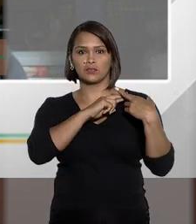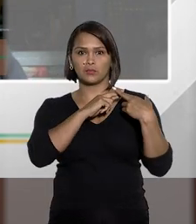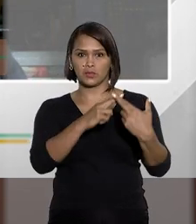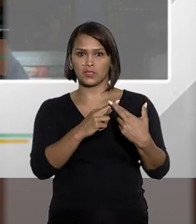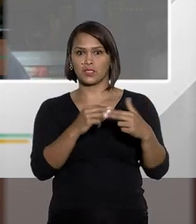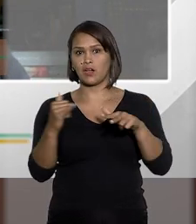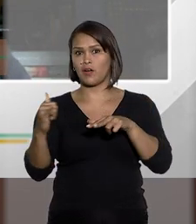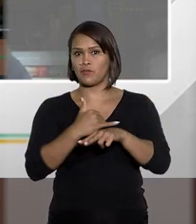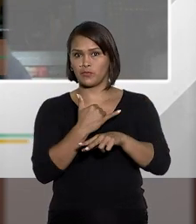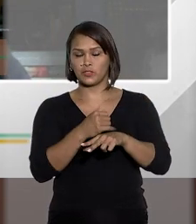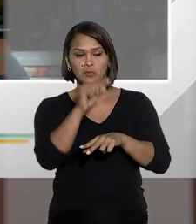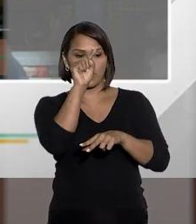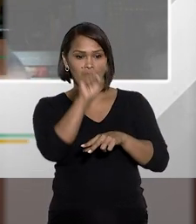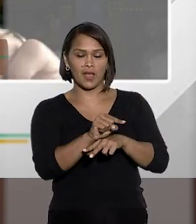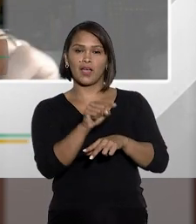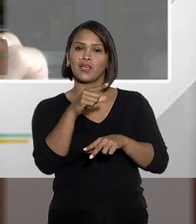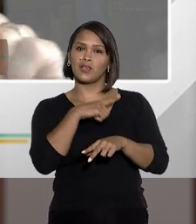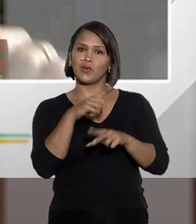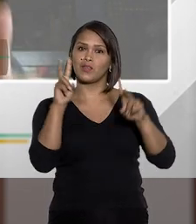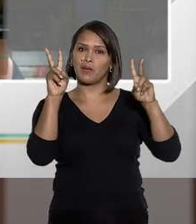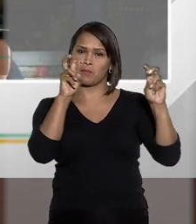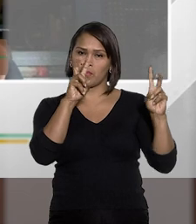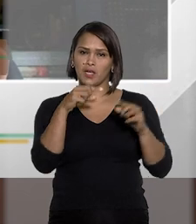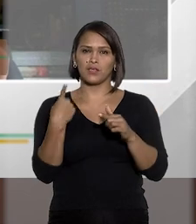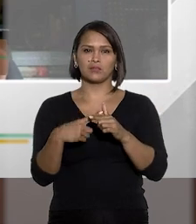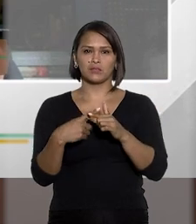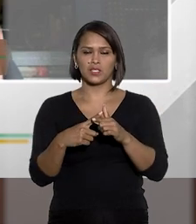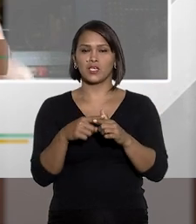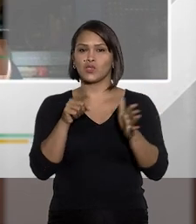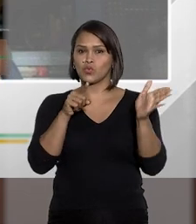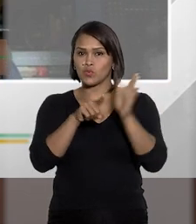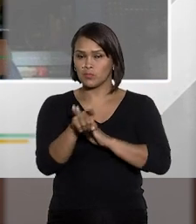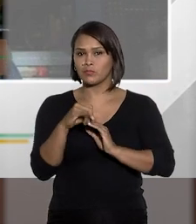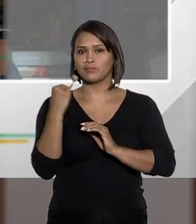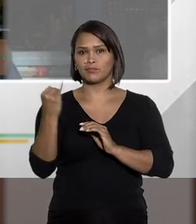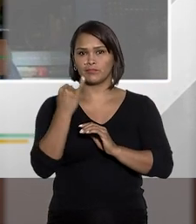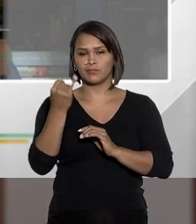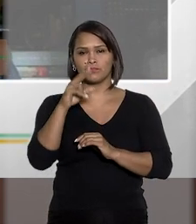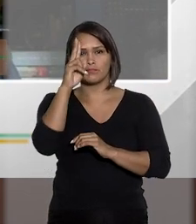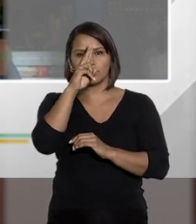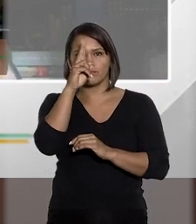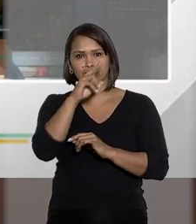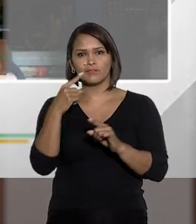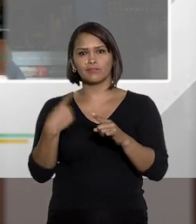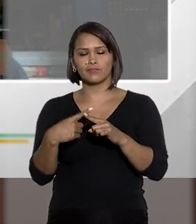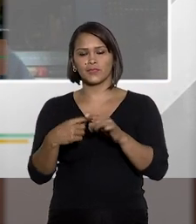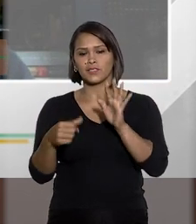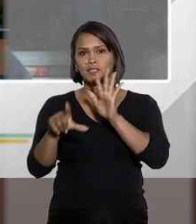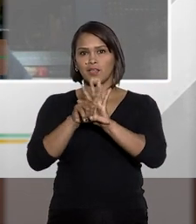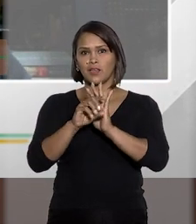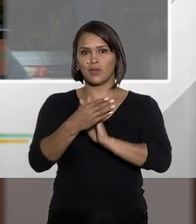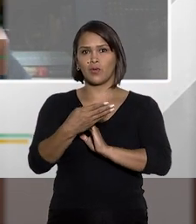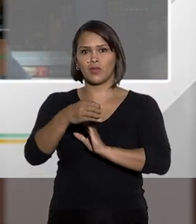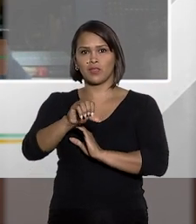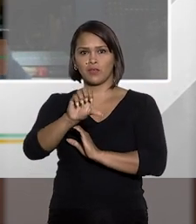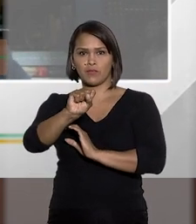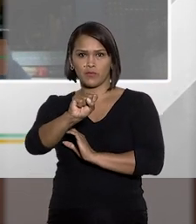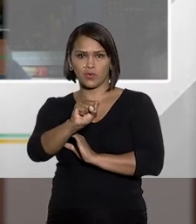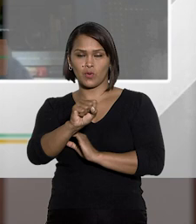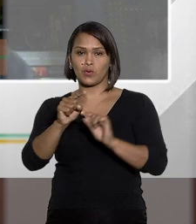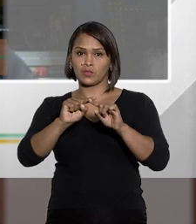de representação da vítima. Aqui, eu até abro um parêntese, Tiago, e a sua pergunta é importante para lembrar que a lei